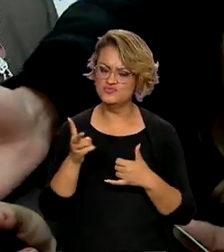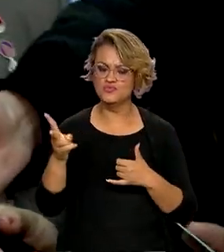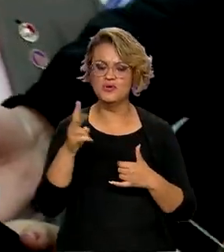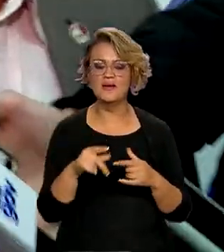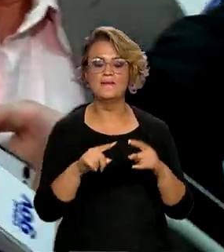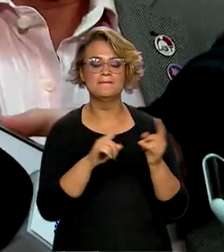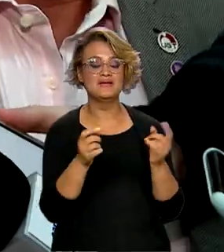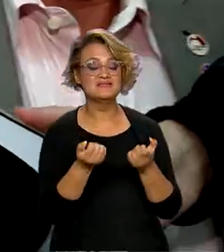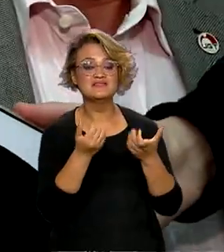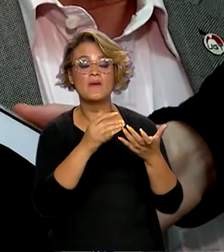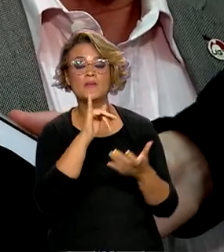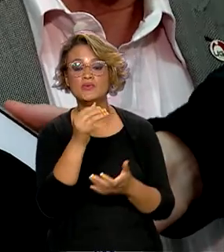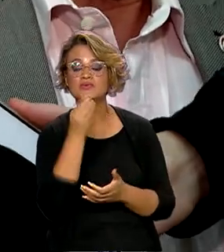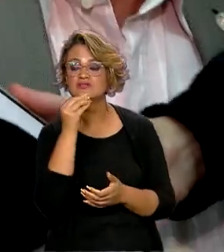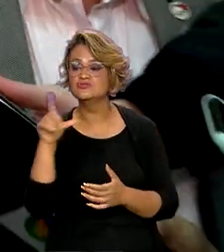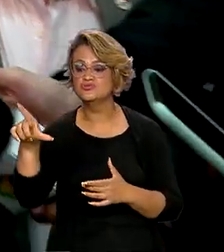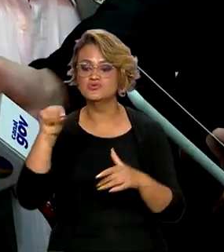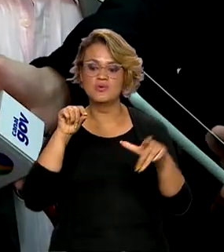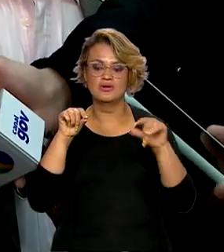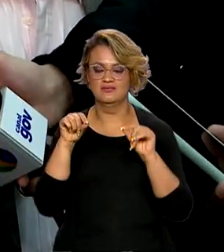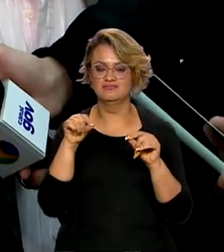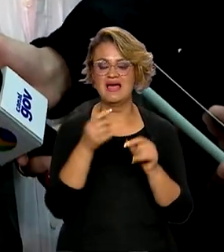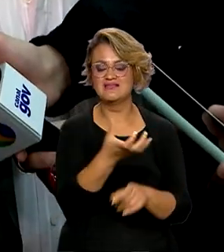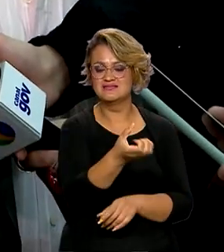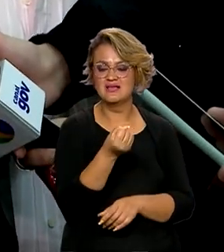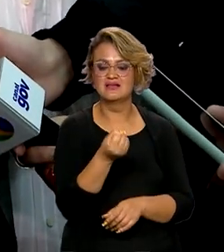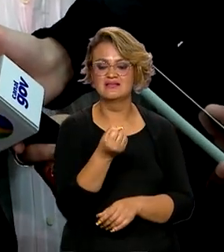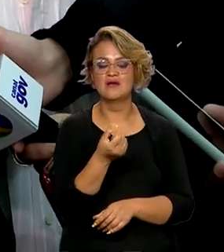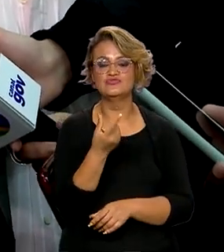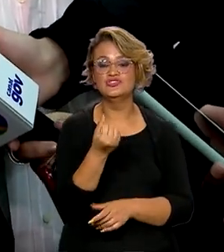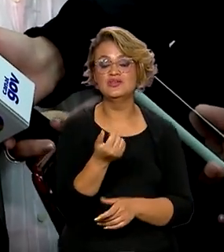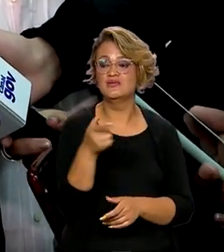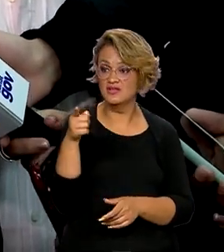é dar ao trabalhador o direito a sacar o seu saldo quando da demissão.